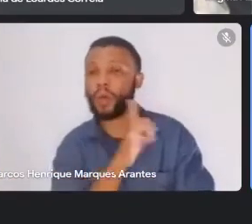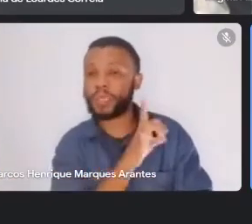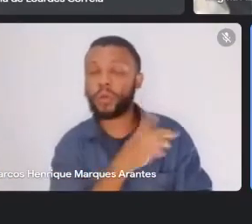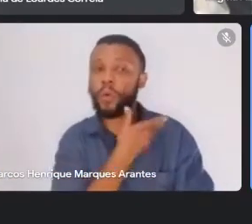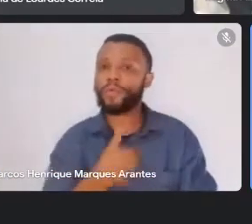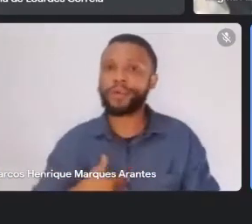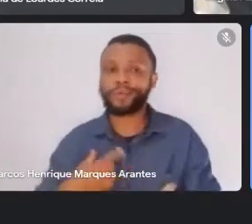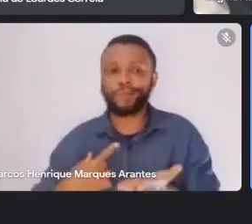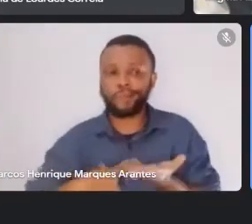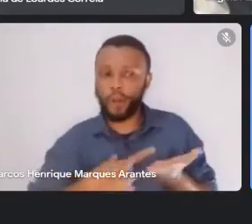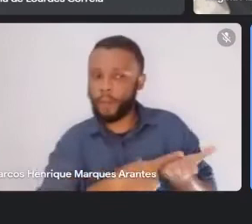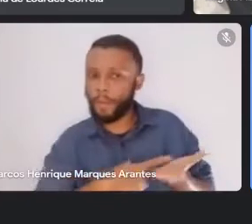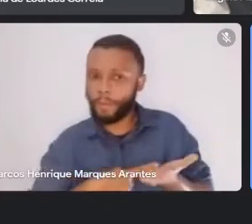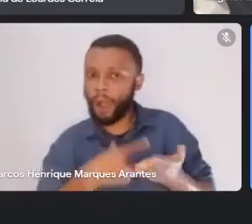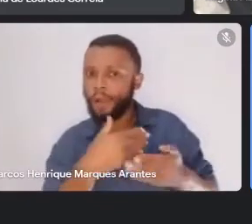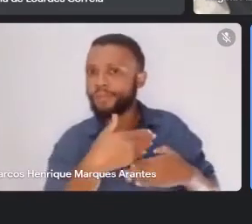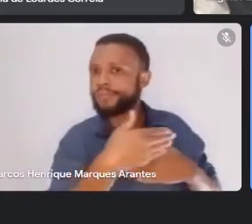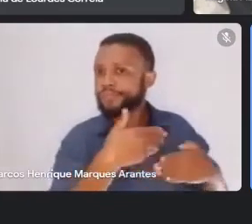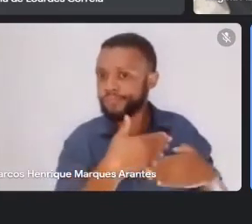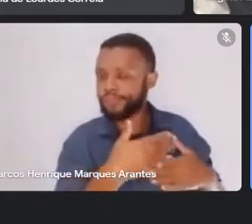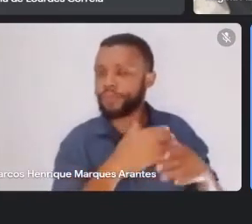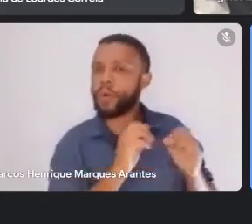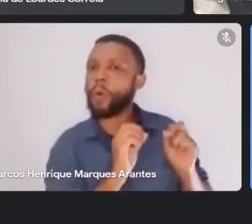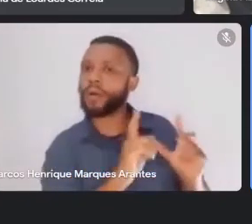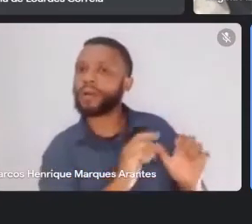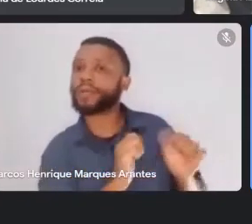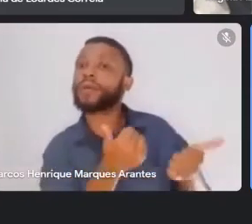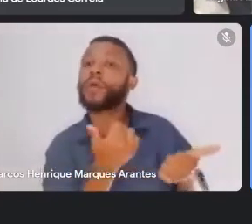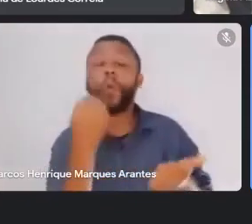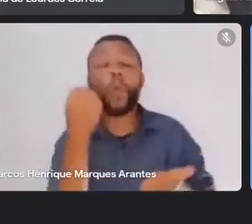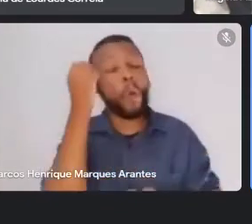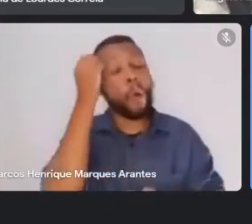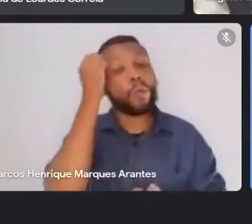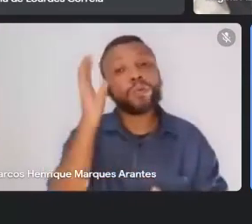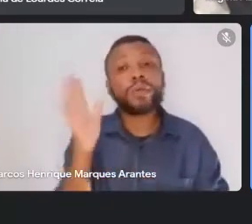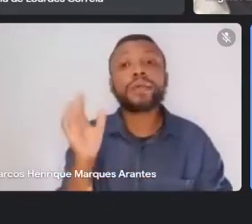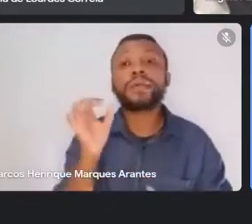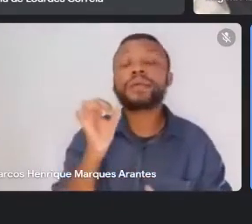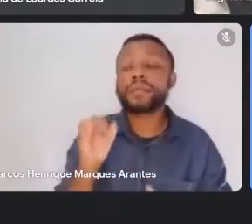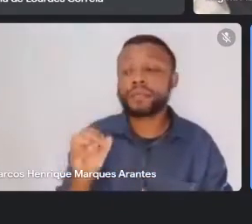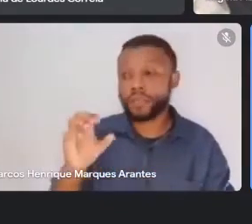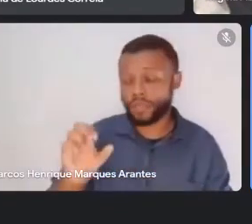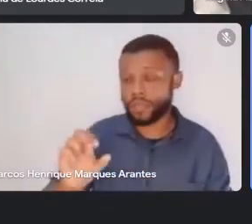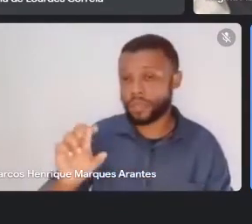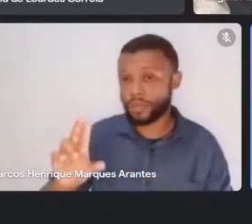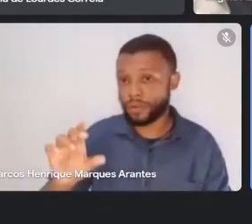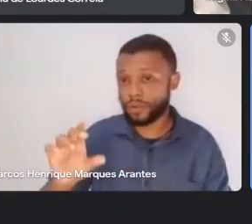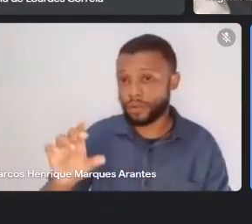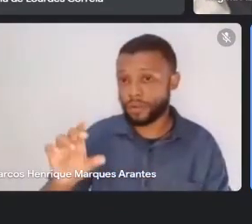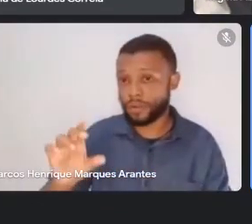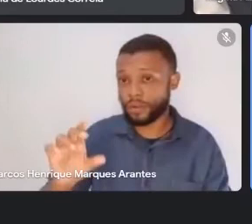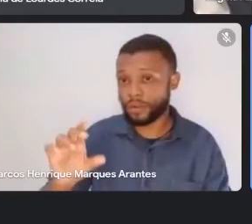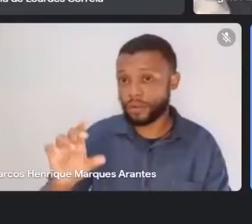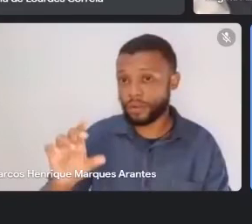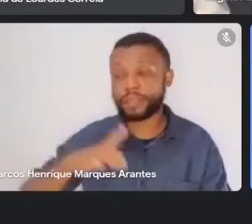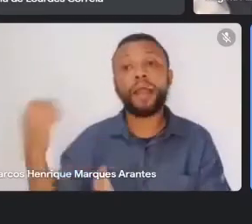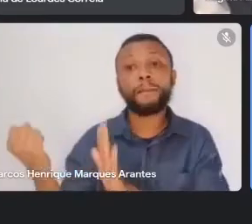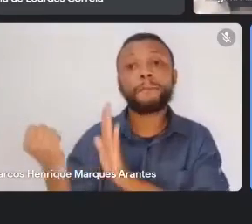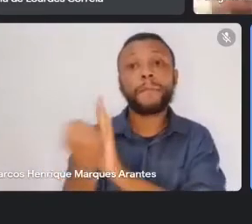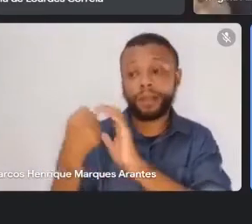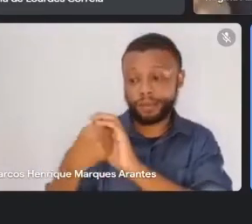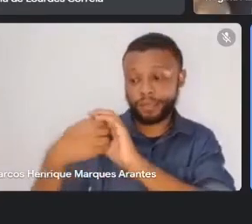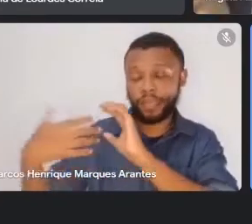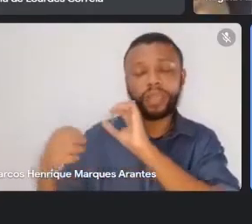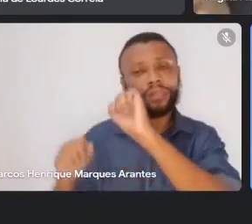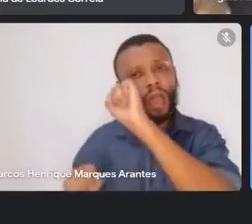Casco, eu não sei se Euclides tenha o status de herói nacional, mas eu acho que ele merece,